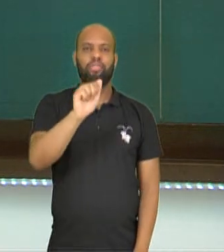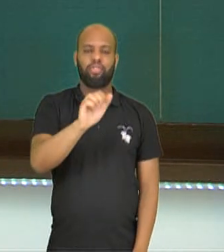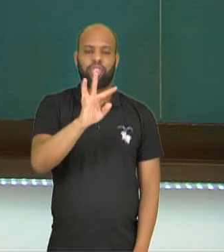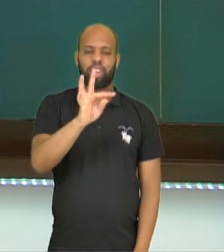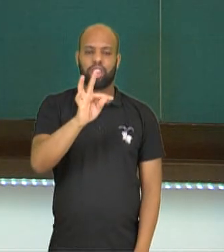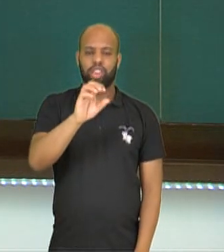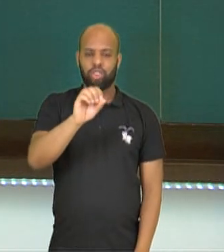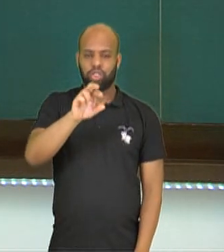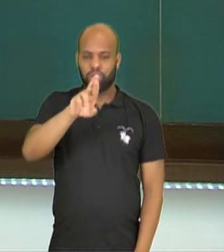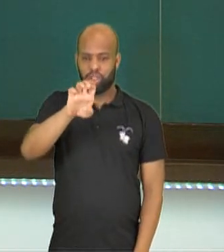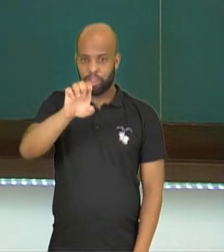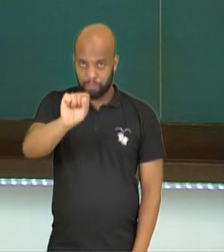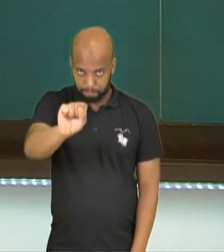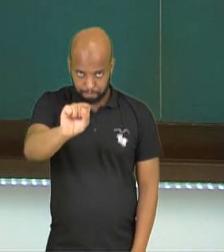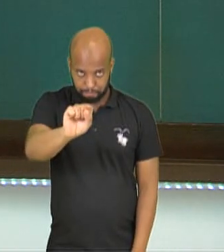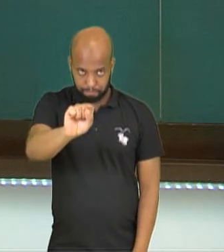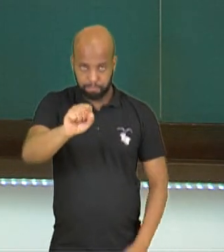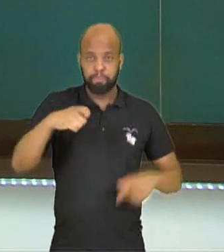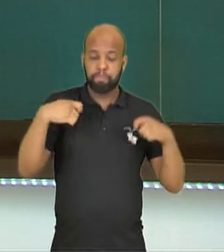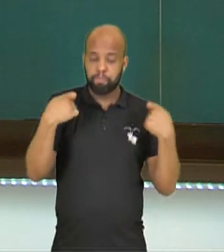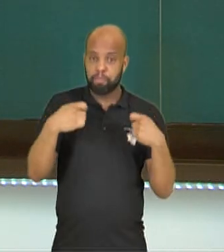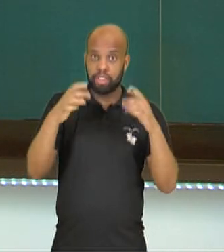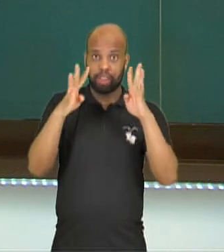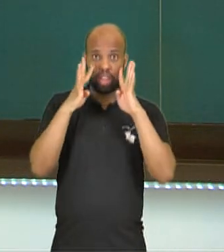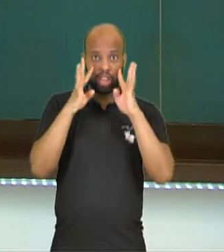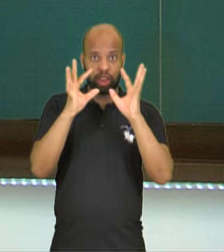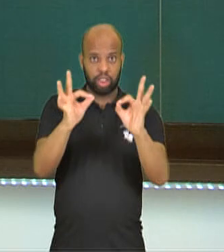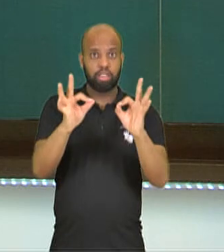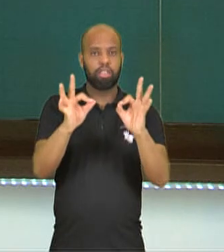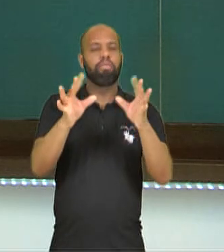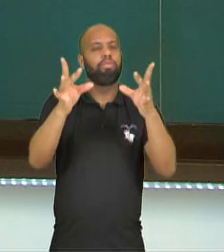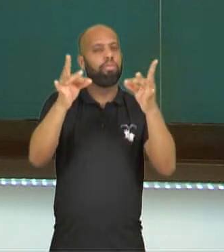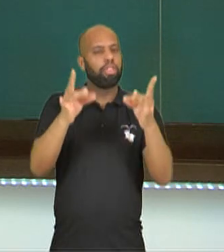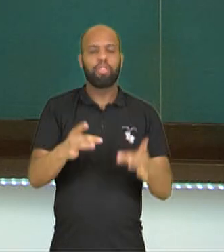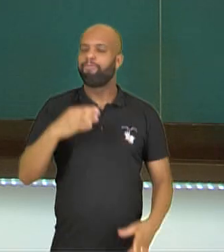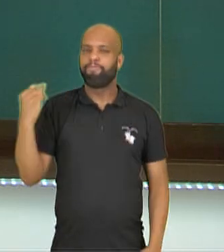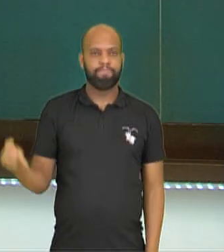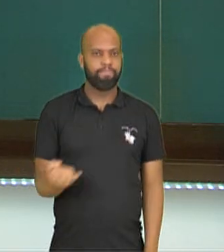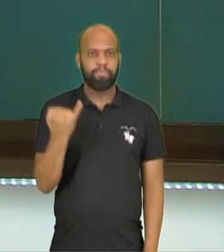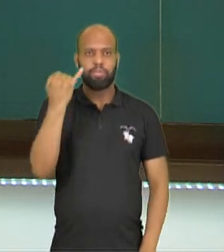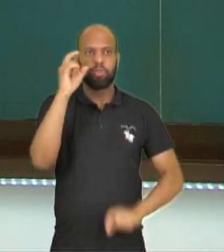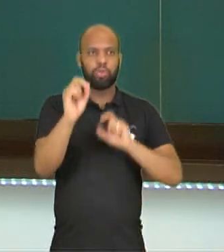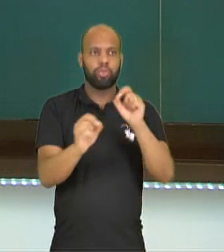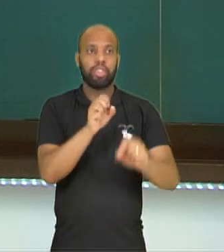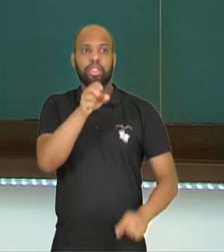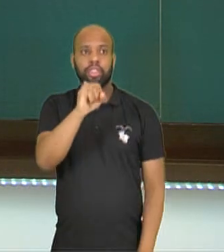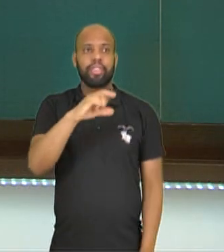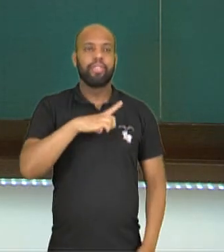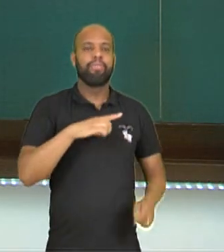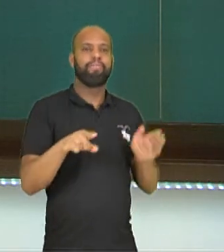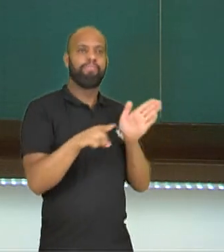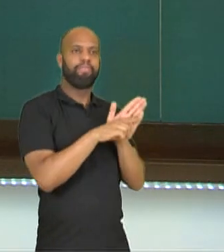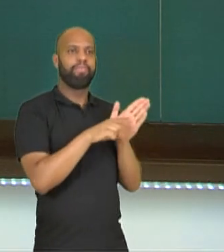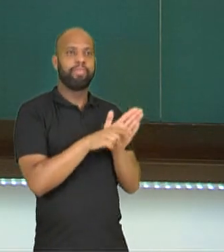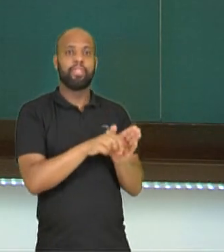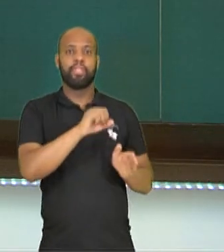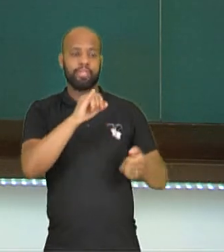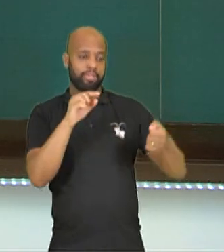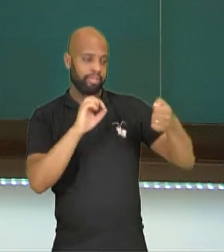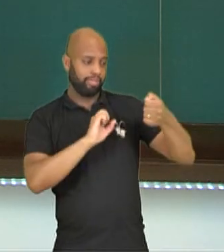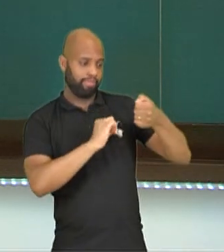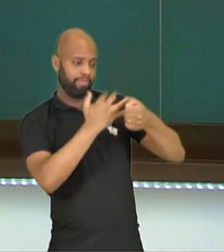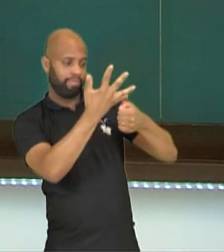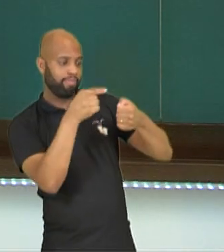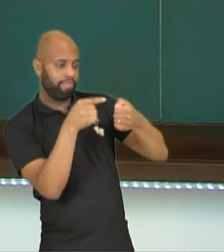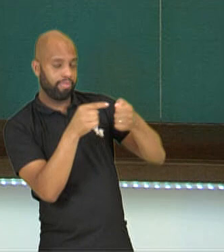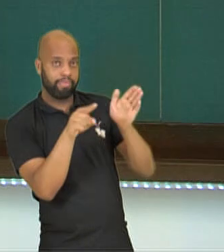número, ok? Precisamos ficar atento a um detalhe do sinal negativo, ok? Base negativa, expoente e